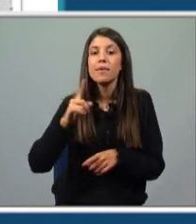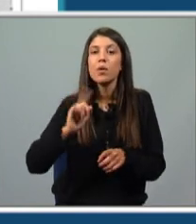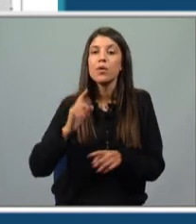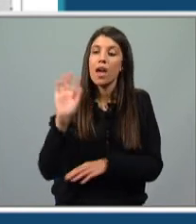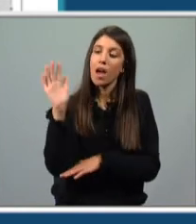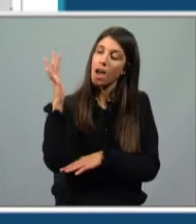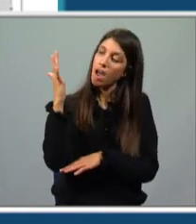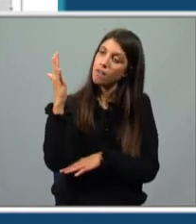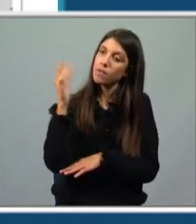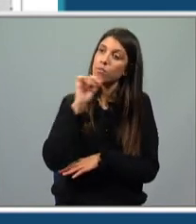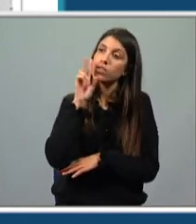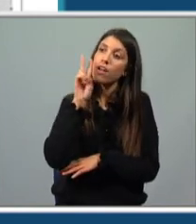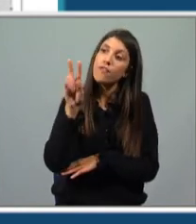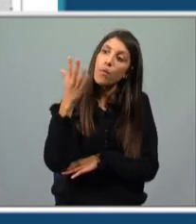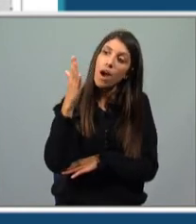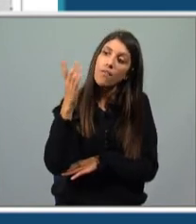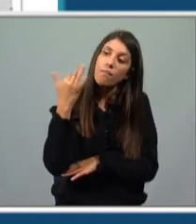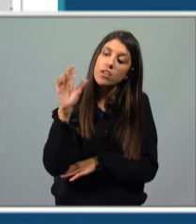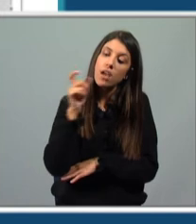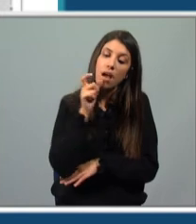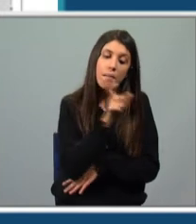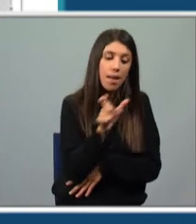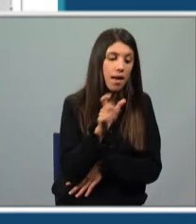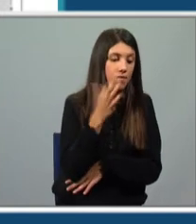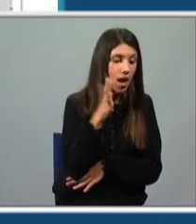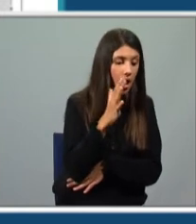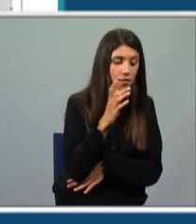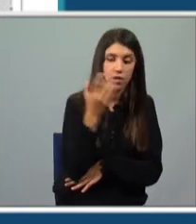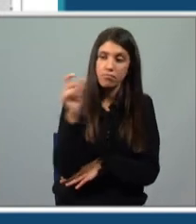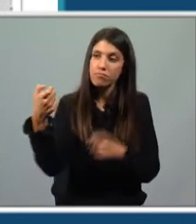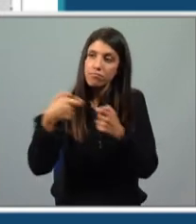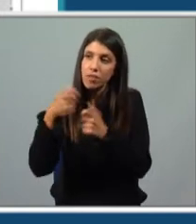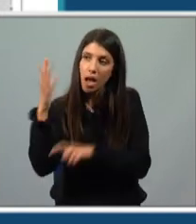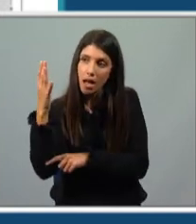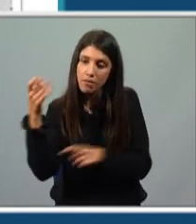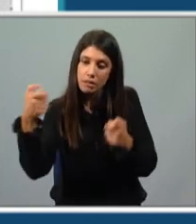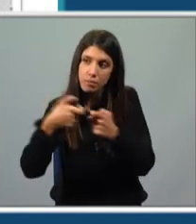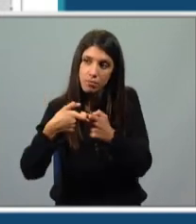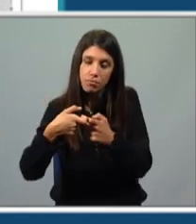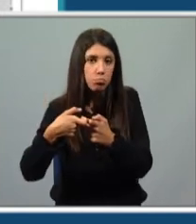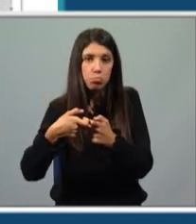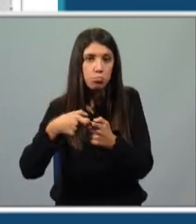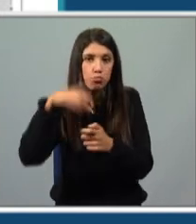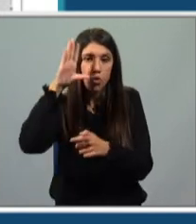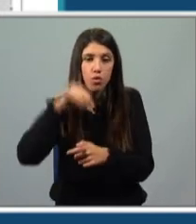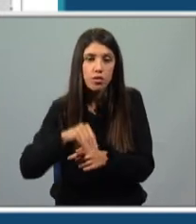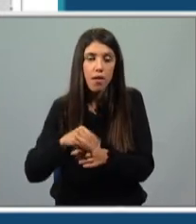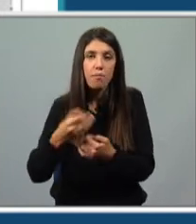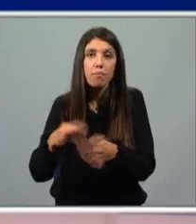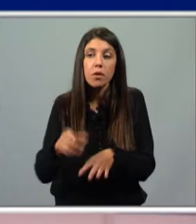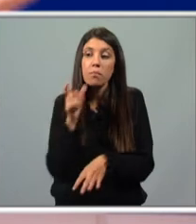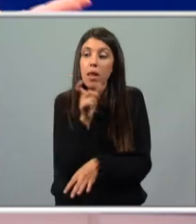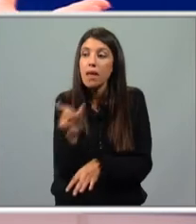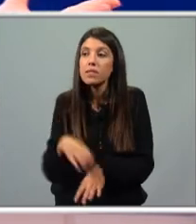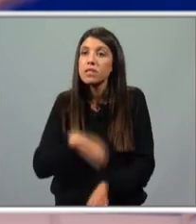ele se calhar até já viu uma árvore, não sabe, que aquela palavra corresponde àquela realidade. Em palavras cujo significado e realidade desconhecem,